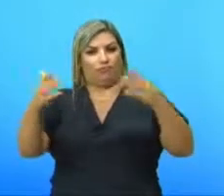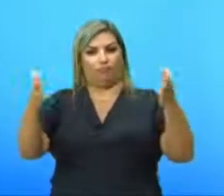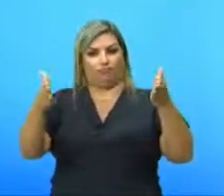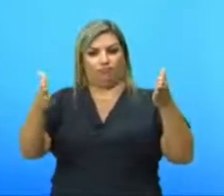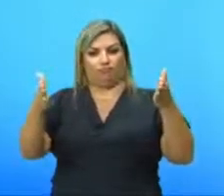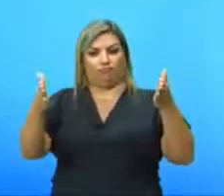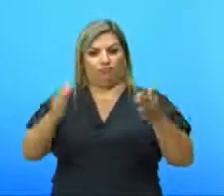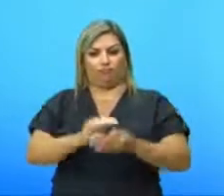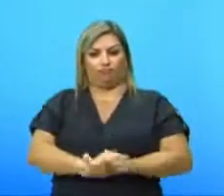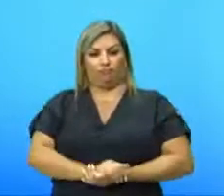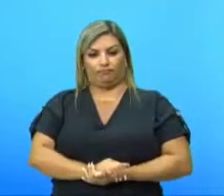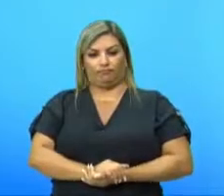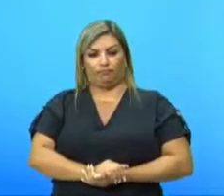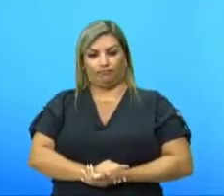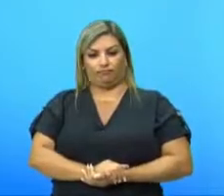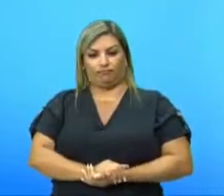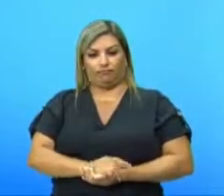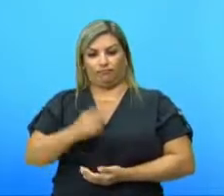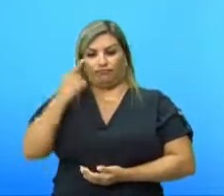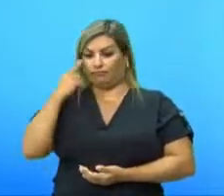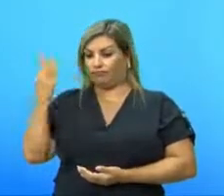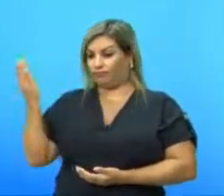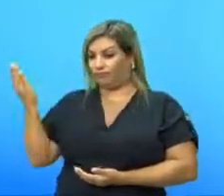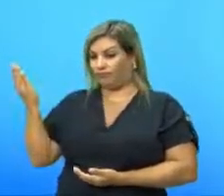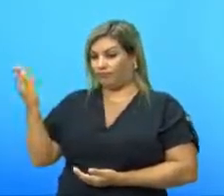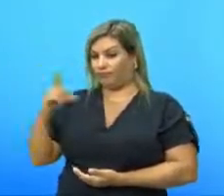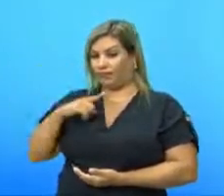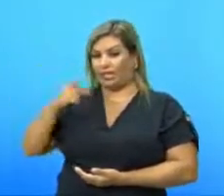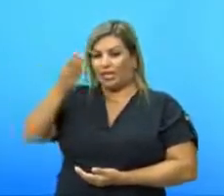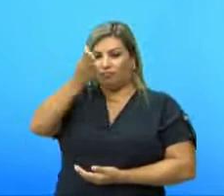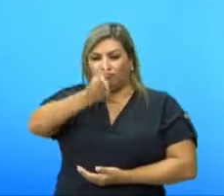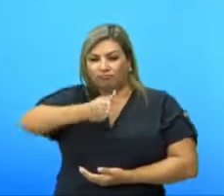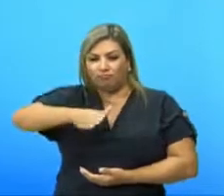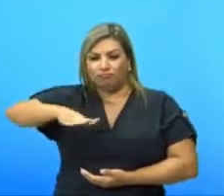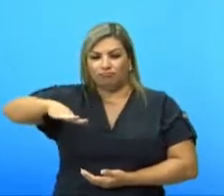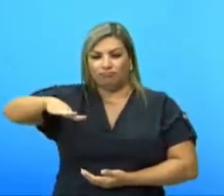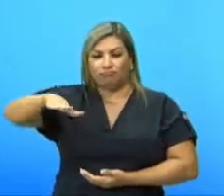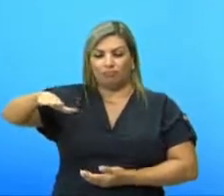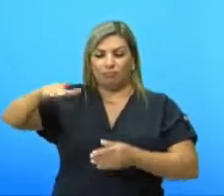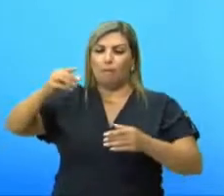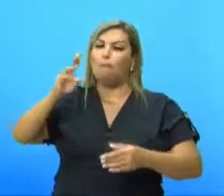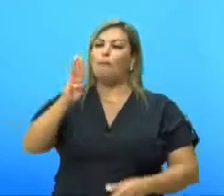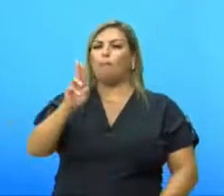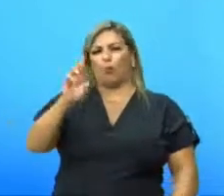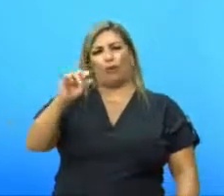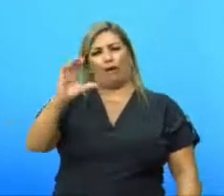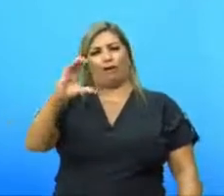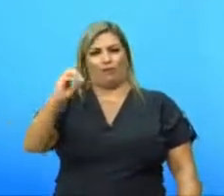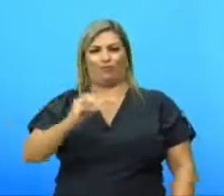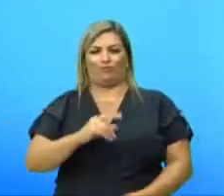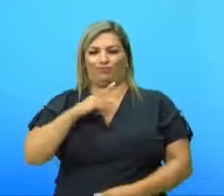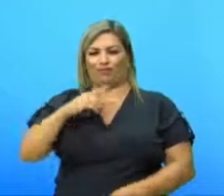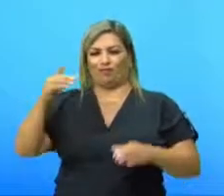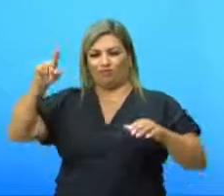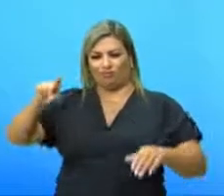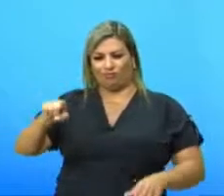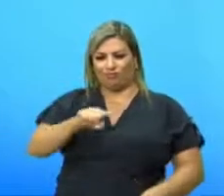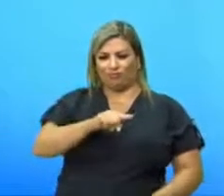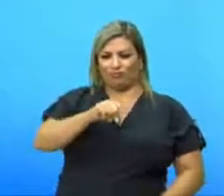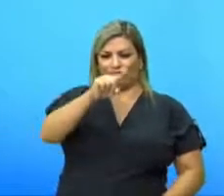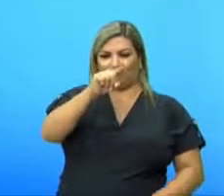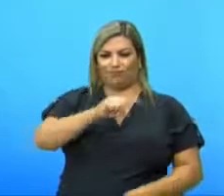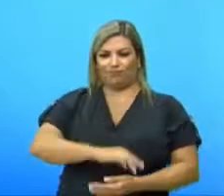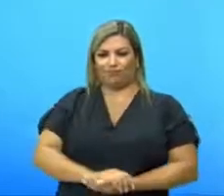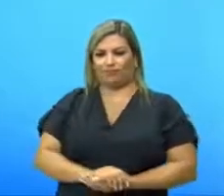e tem uma, uma, aqui, ó, tem esse buraco. Vamos usar esse termo, buraco aqui, ó. Essa